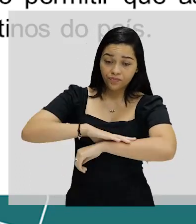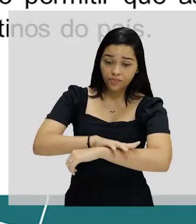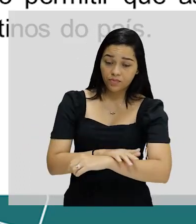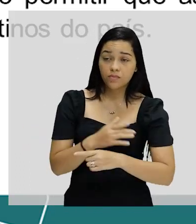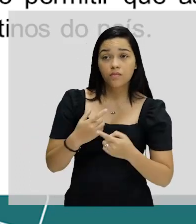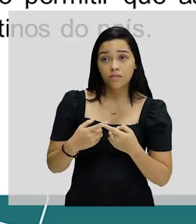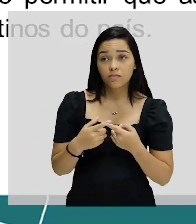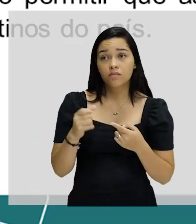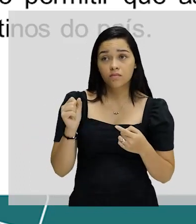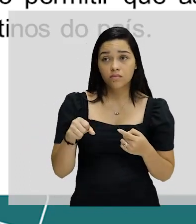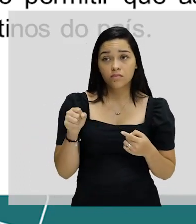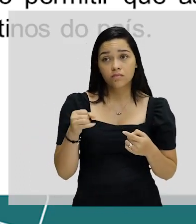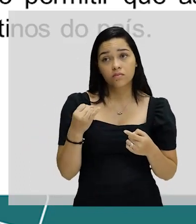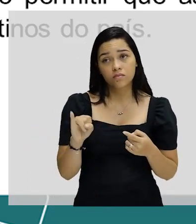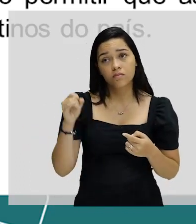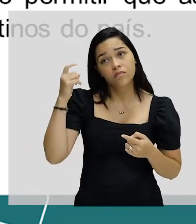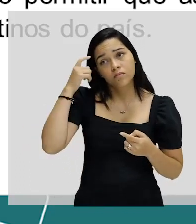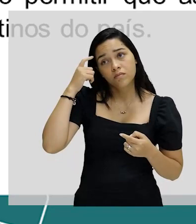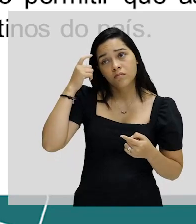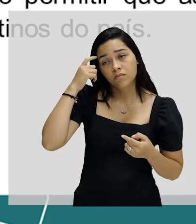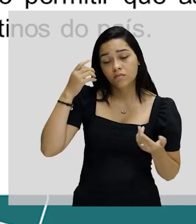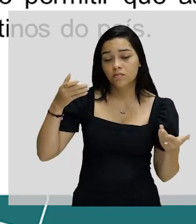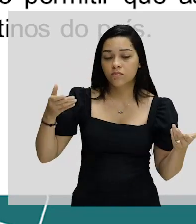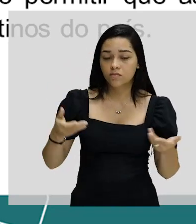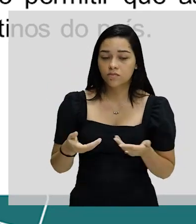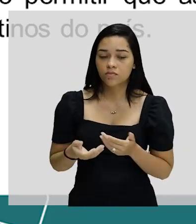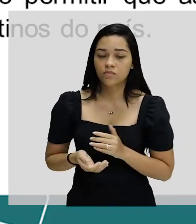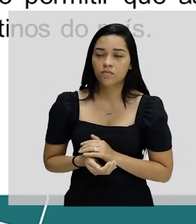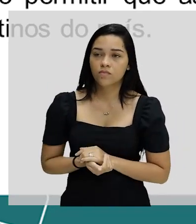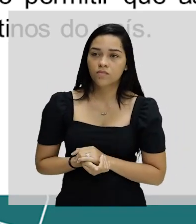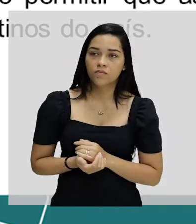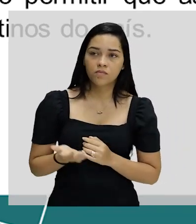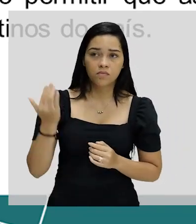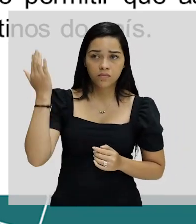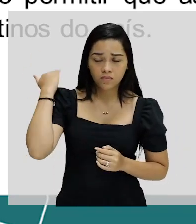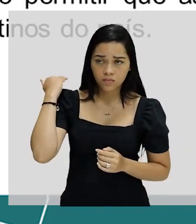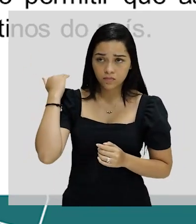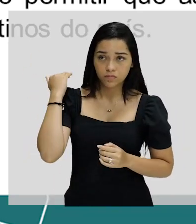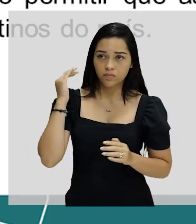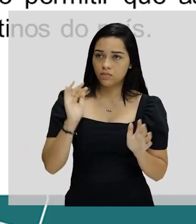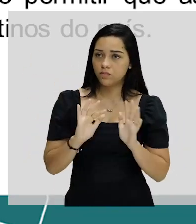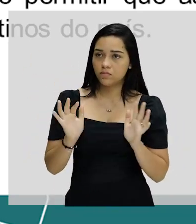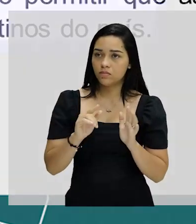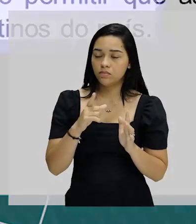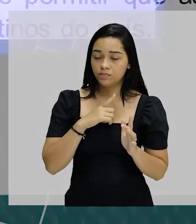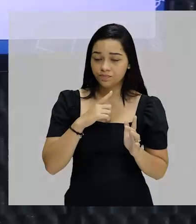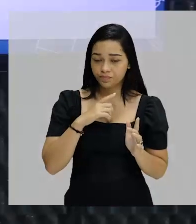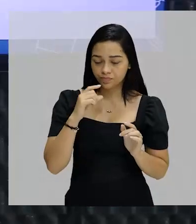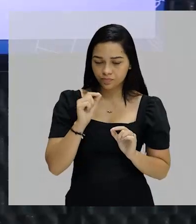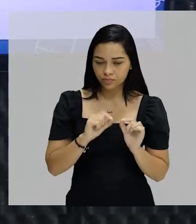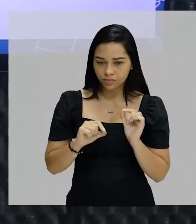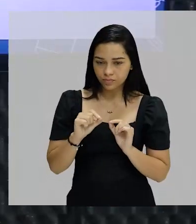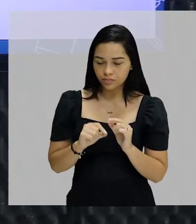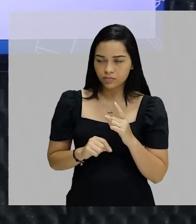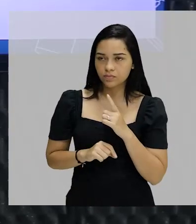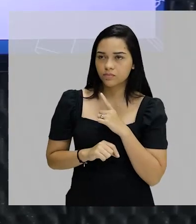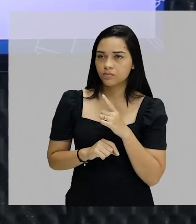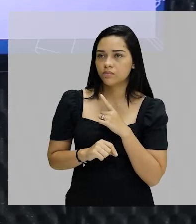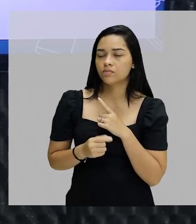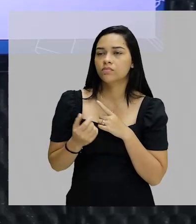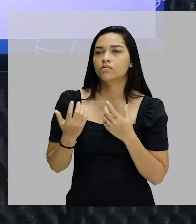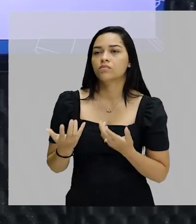porque realmente é, se ele pensasse hoje desse jeito. Mas naquele momento havia um discurso uma